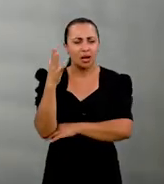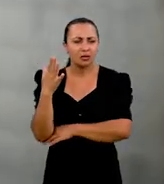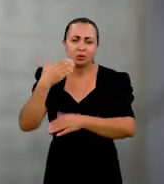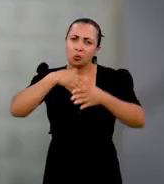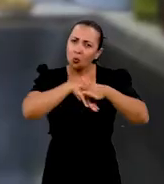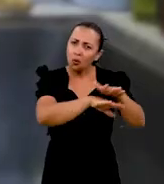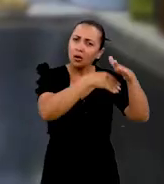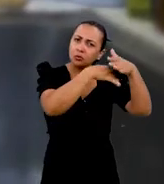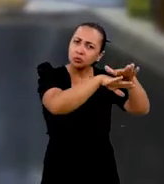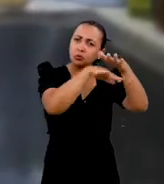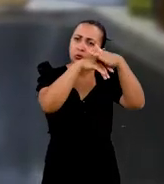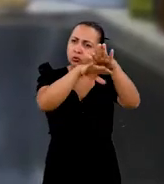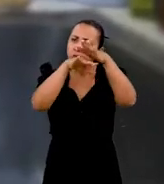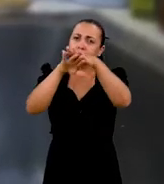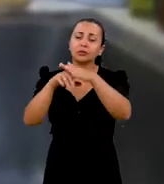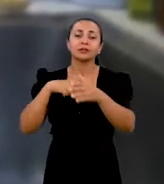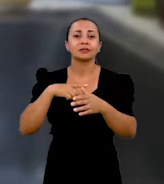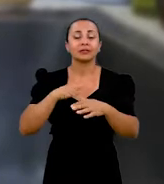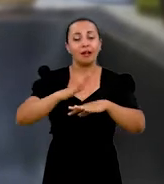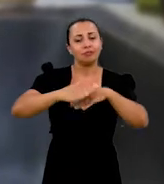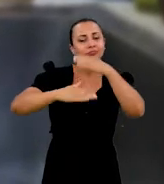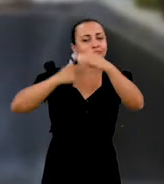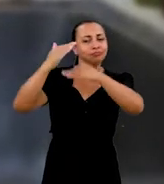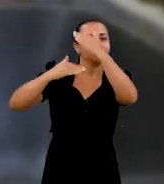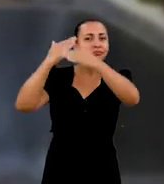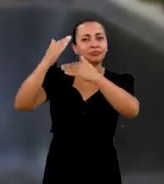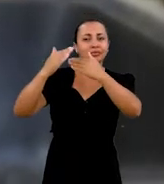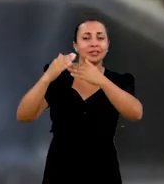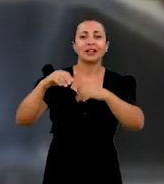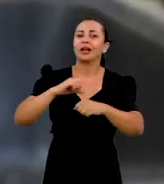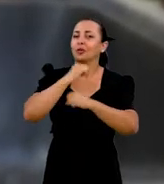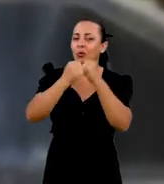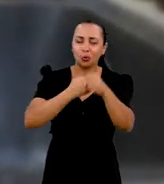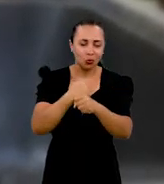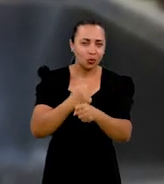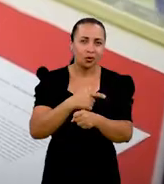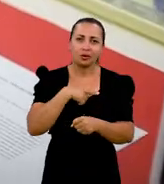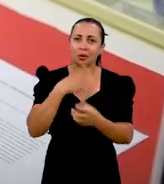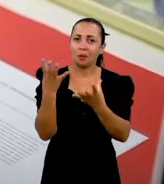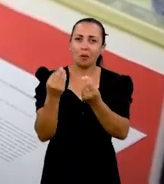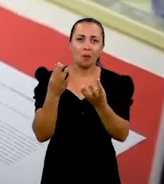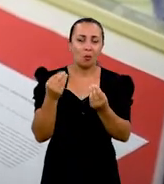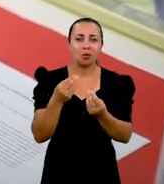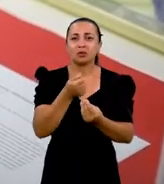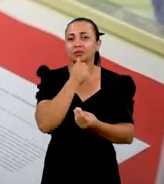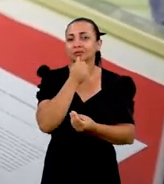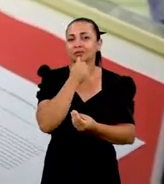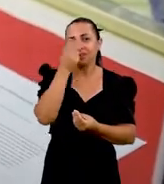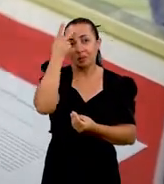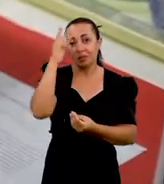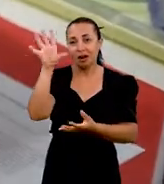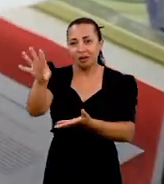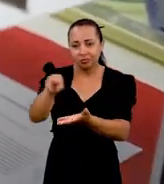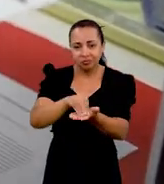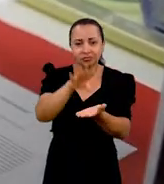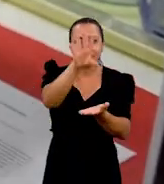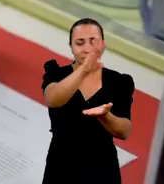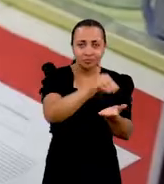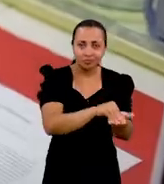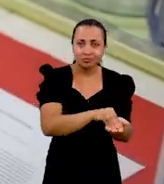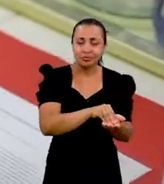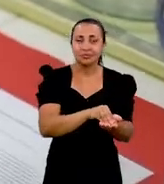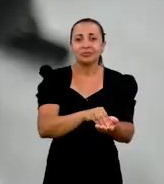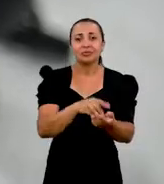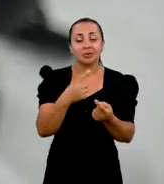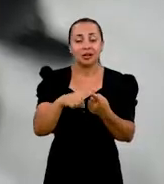exemplares, e esse número tende a crescer a todos os anos. Nós temos muitos materiais ainda para serem